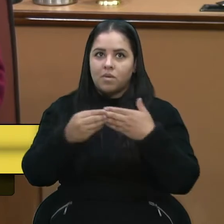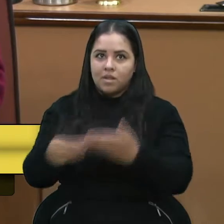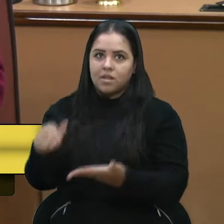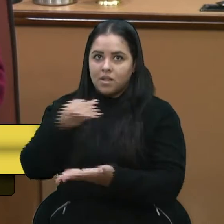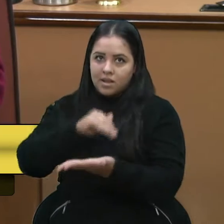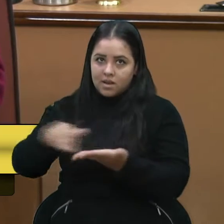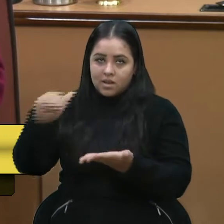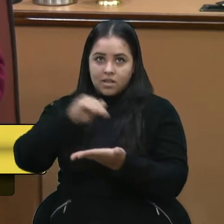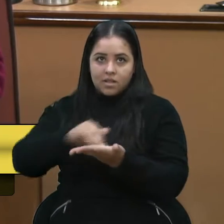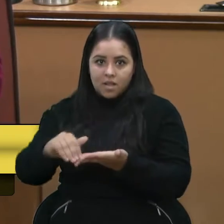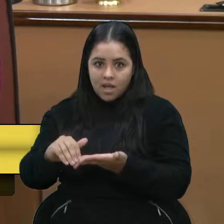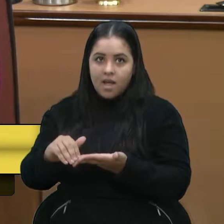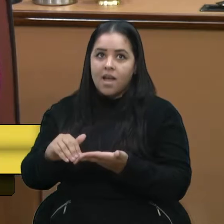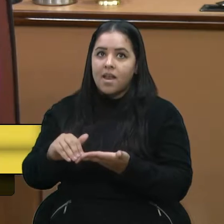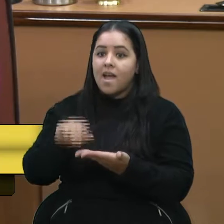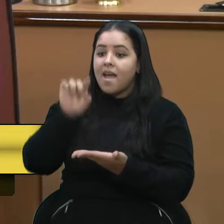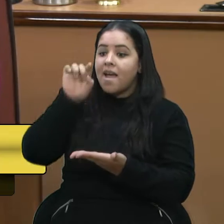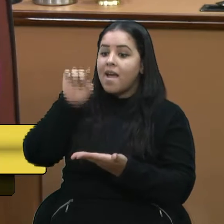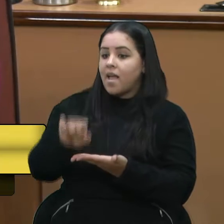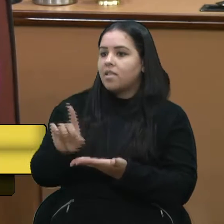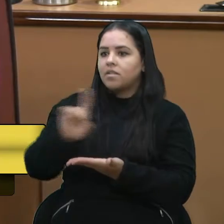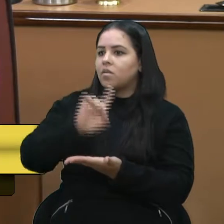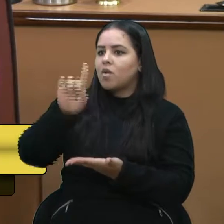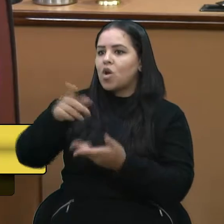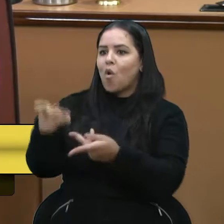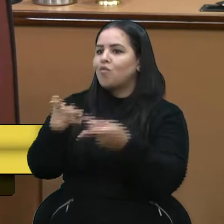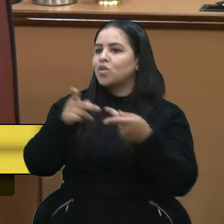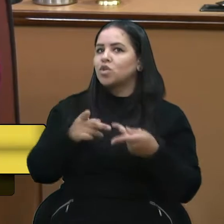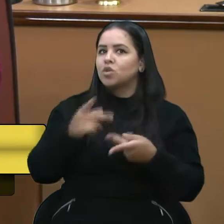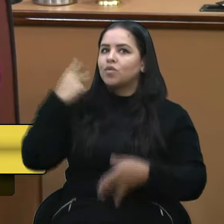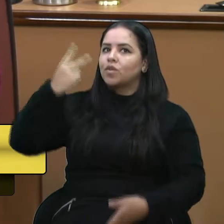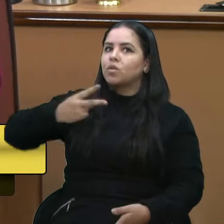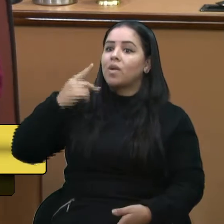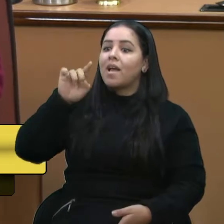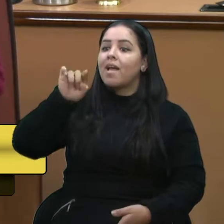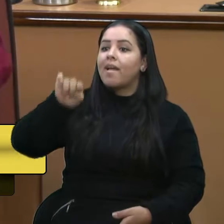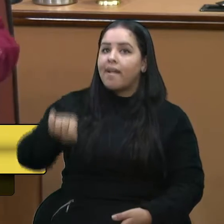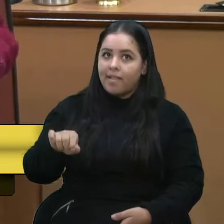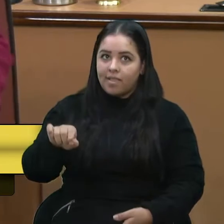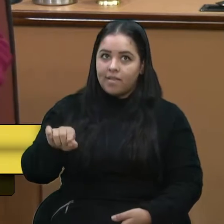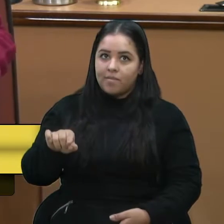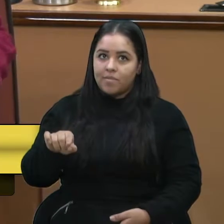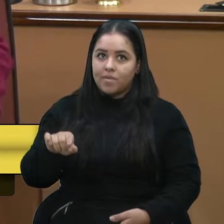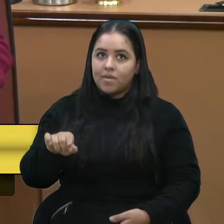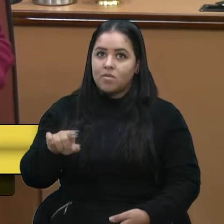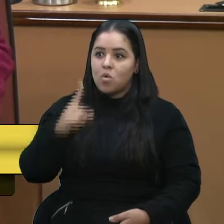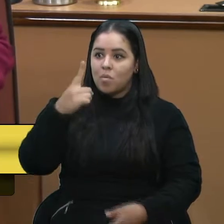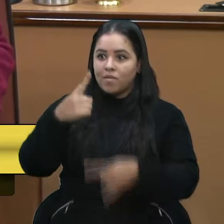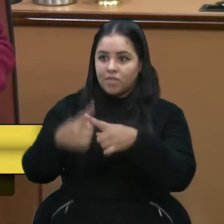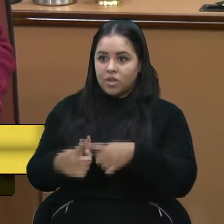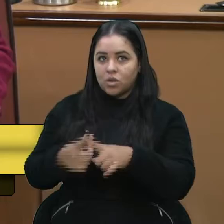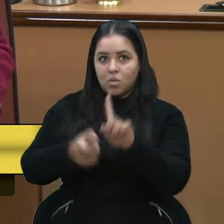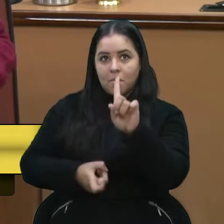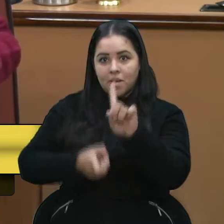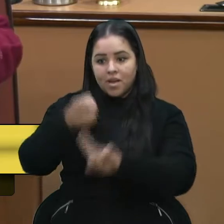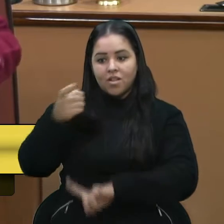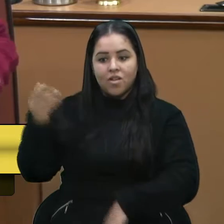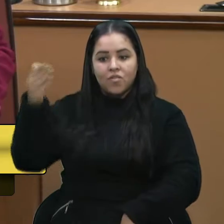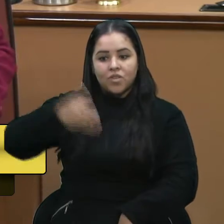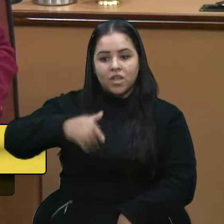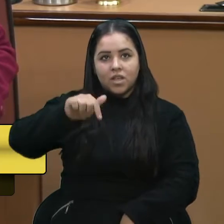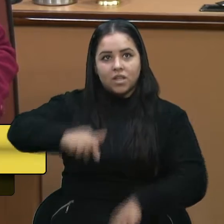colocou à disposição. Ela não foi um convite dos vereadores. Ela se colocou à disposição para, uma vez por mês, estar aqui na Câmara